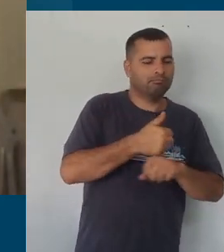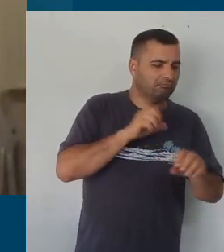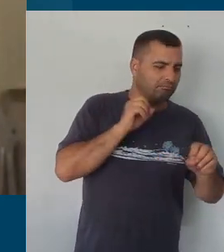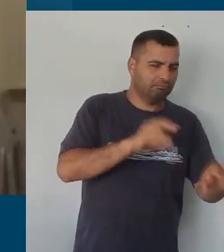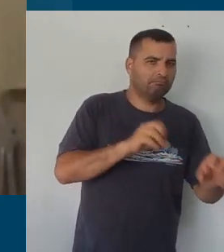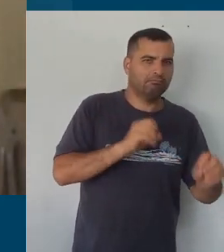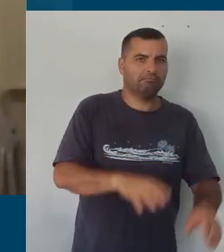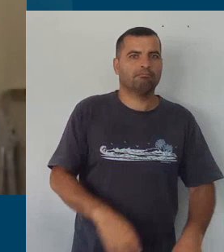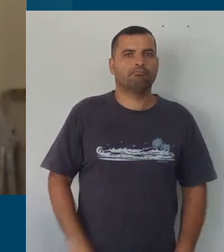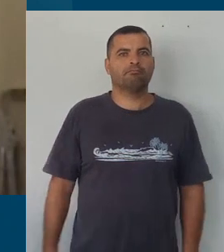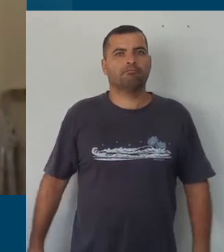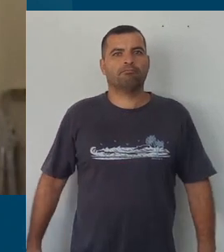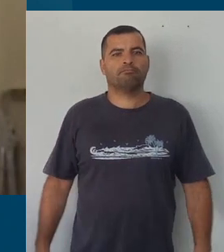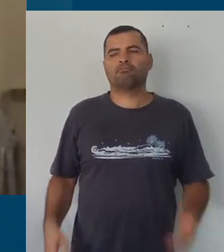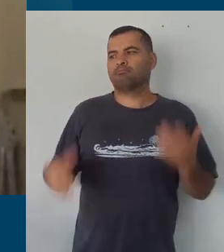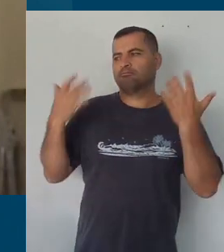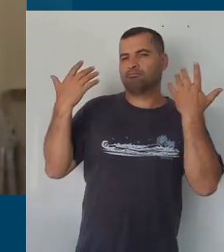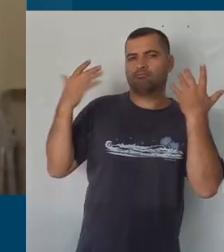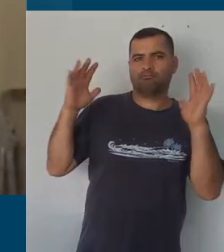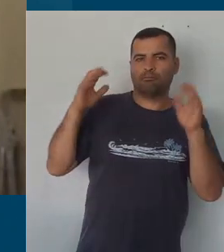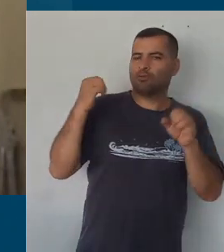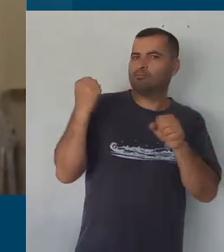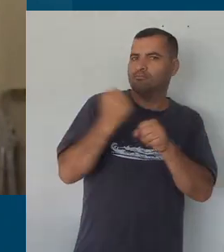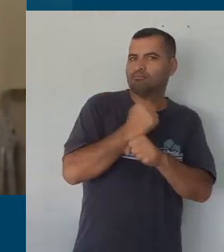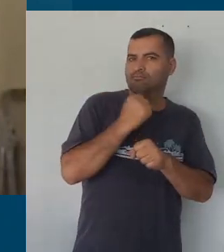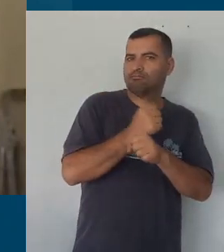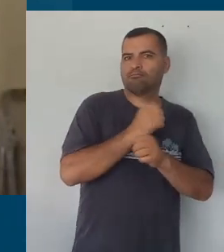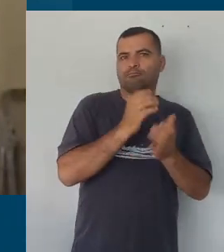Excelente a construção do currículo, né?